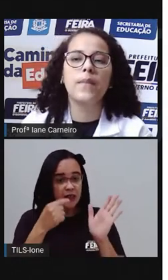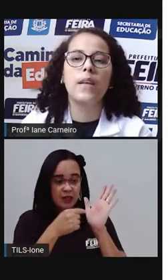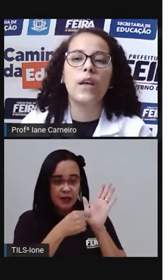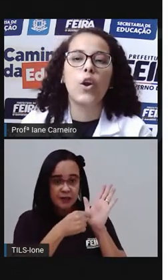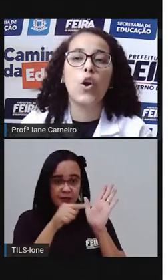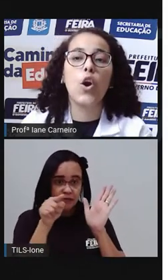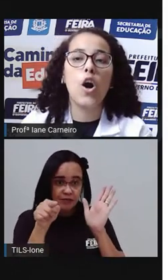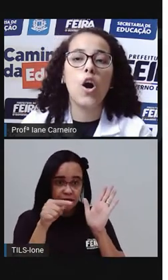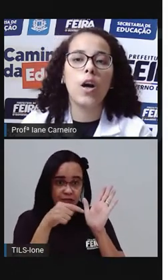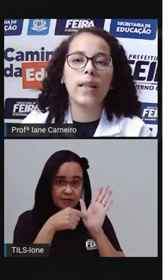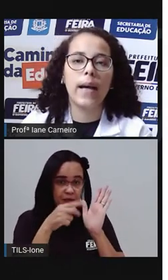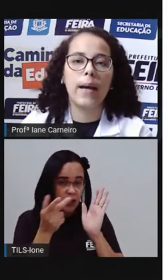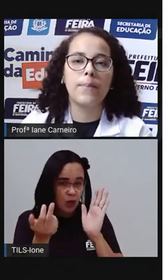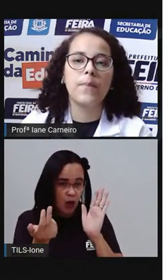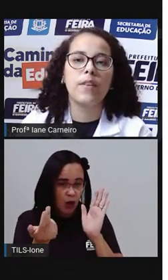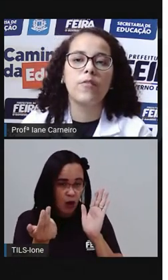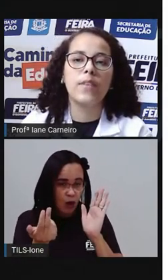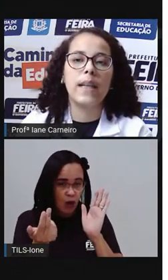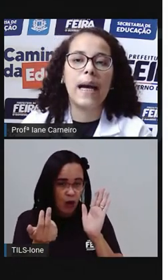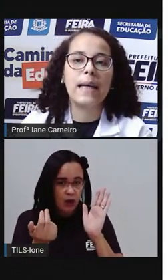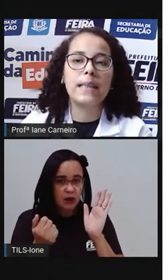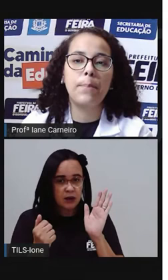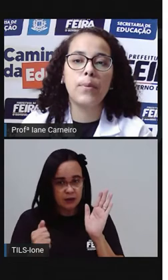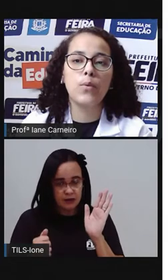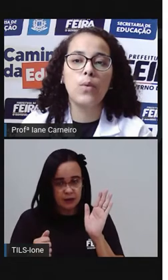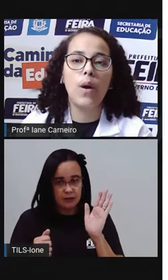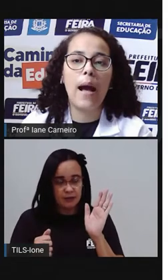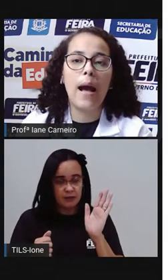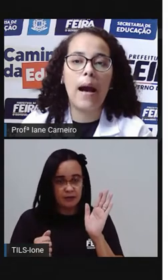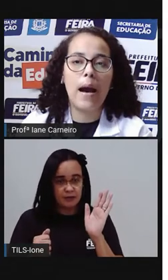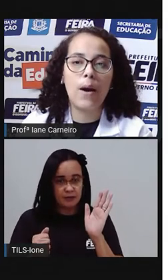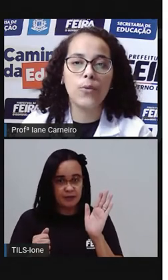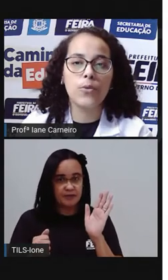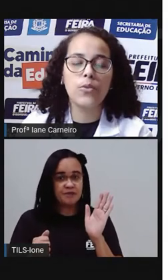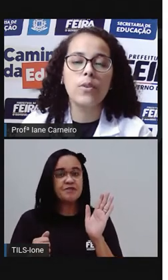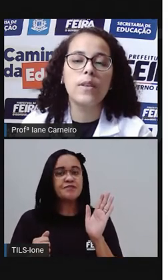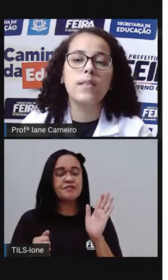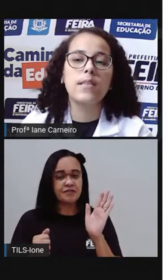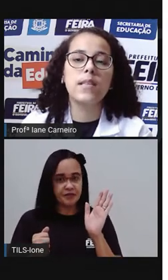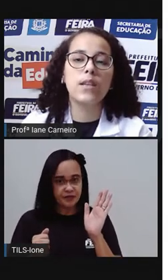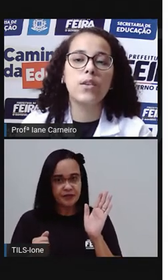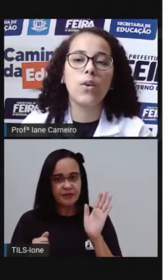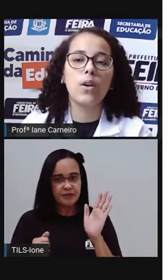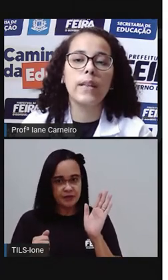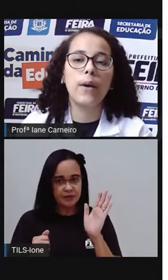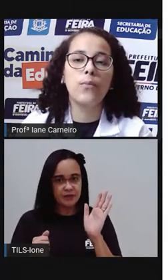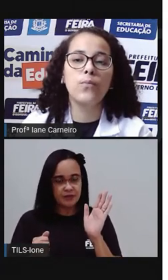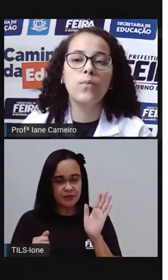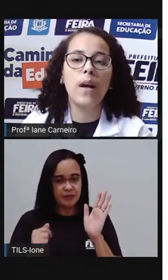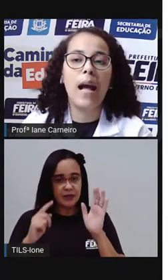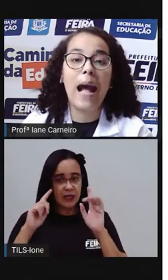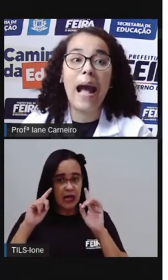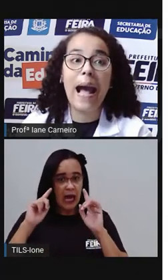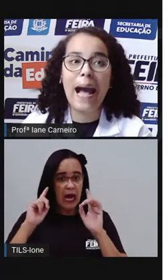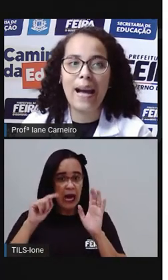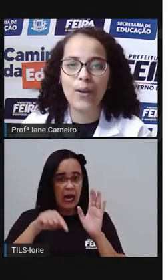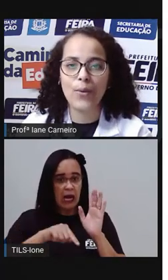ó. corda. Virada para o alto se torna um